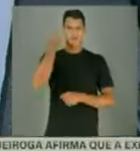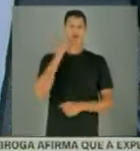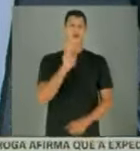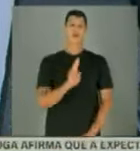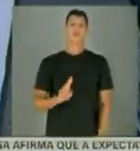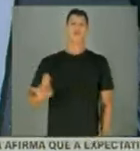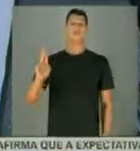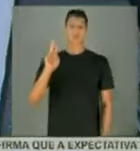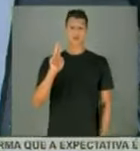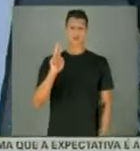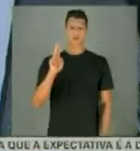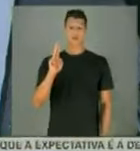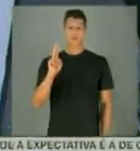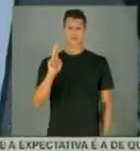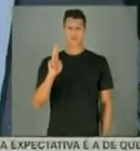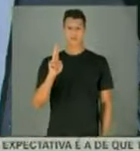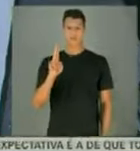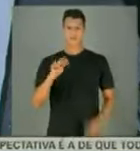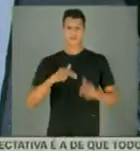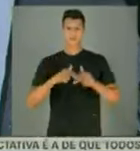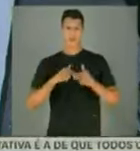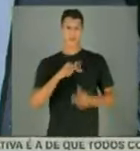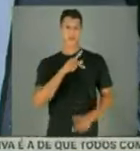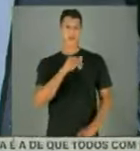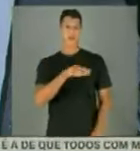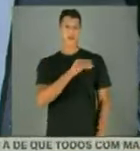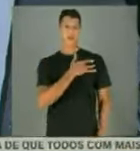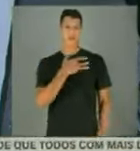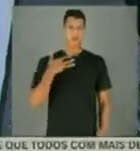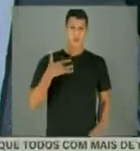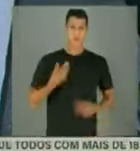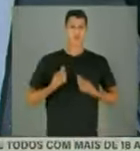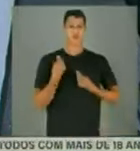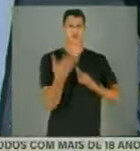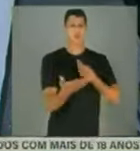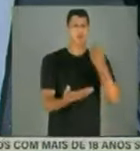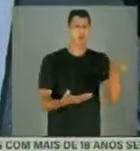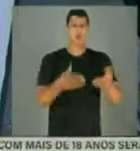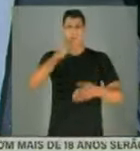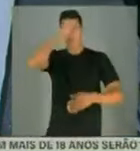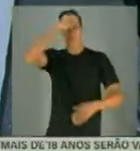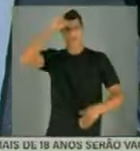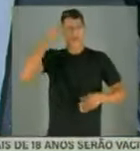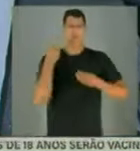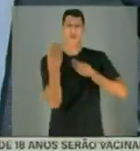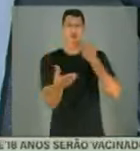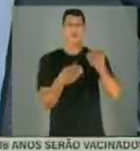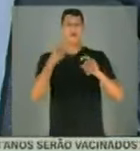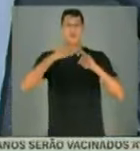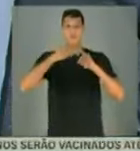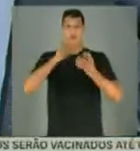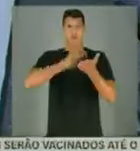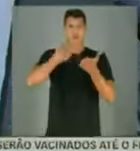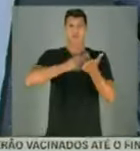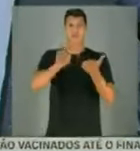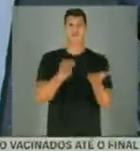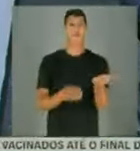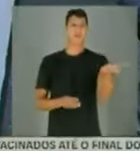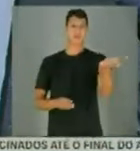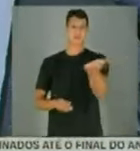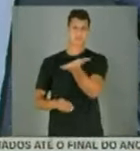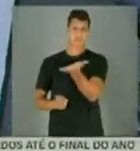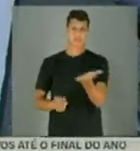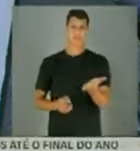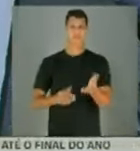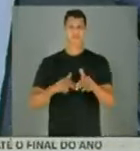usados para operadores de plano de saúde, distribuíam por municípios, etc. Os médicos prescreviam a dosagem que queriam.